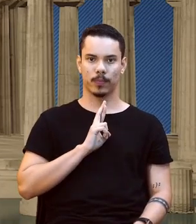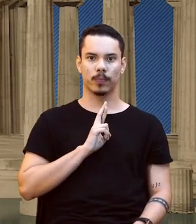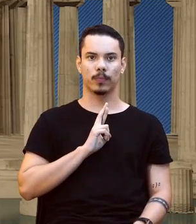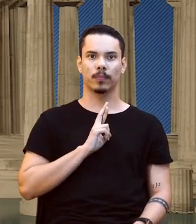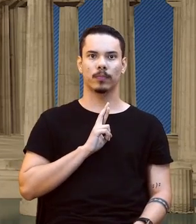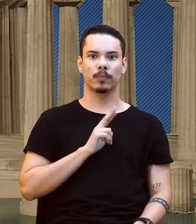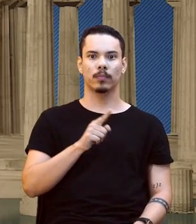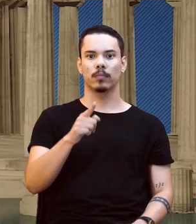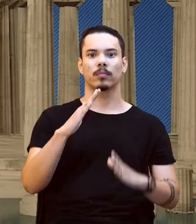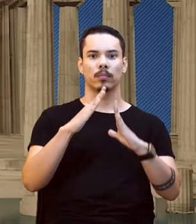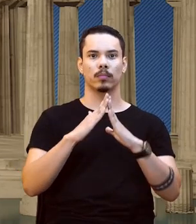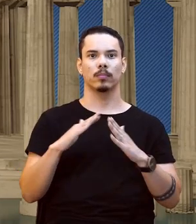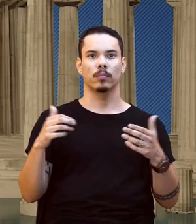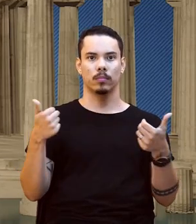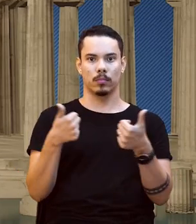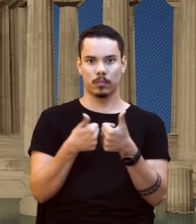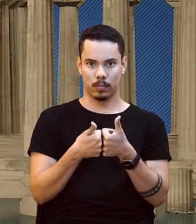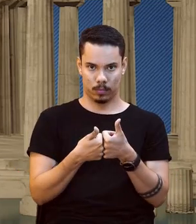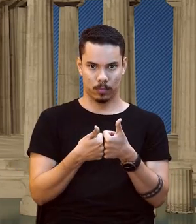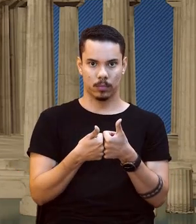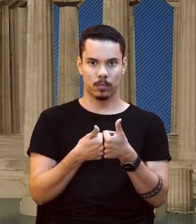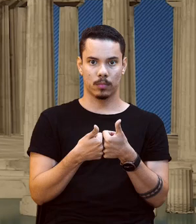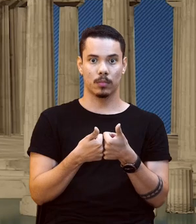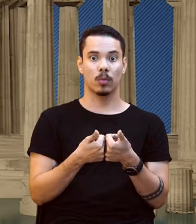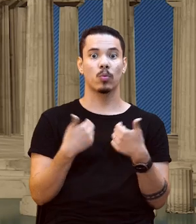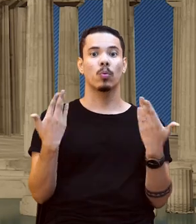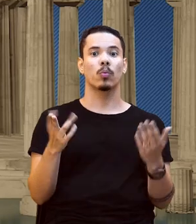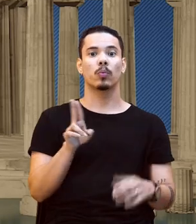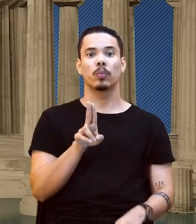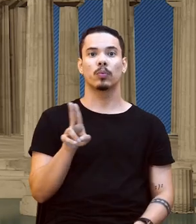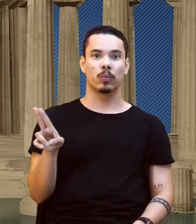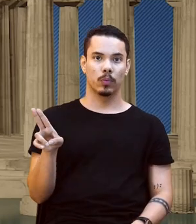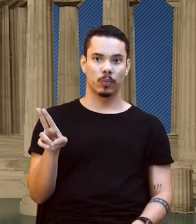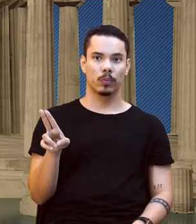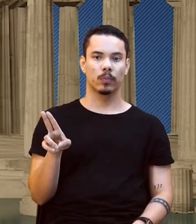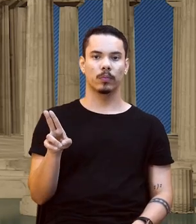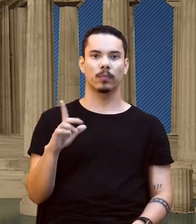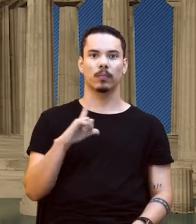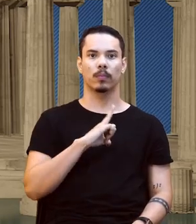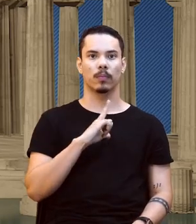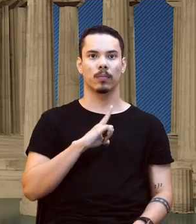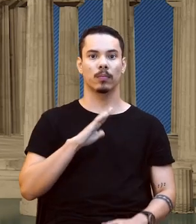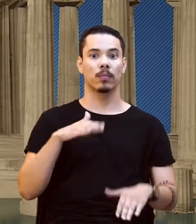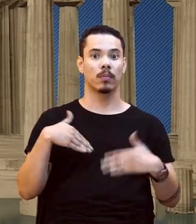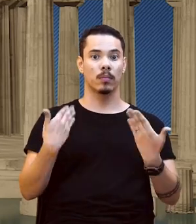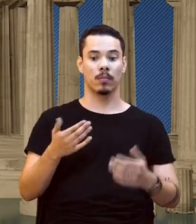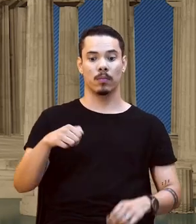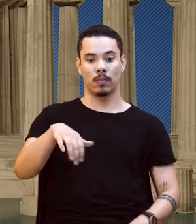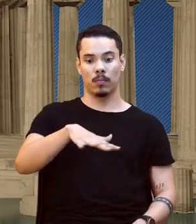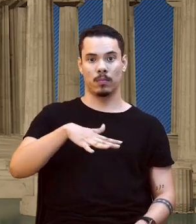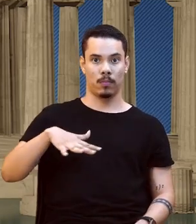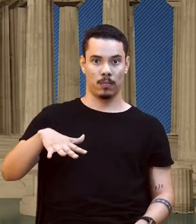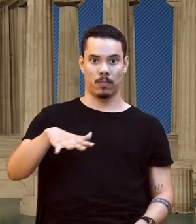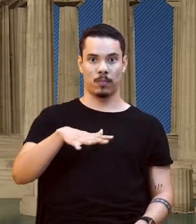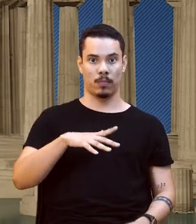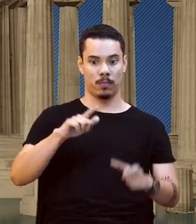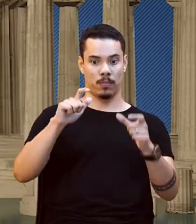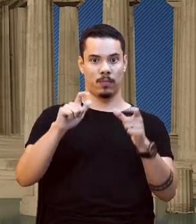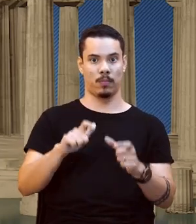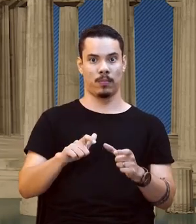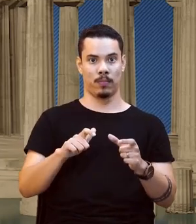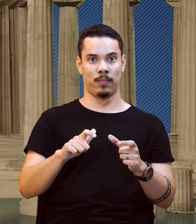Mora próximo a um corredor ecológico? Qual o nome dele? Fica em qual situação? A localidade, né?